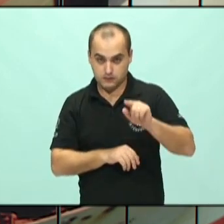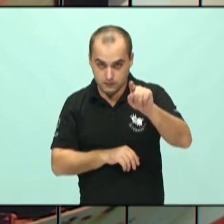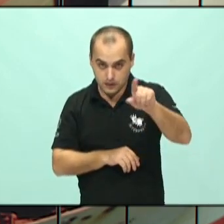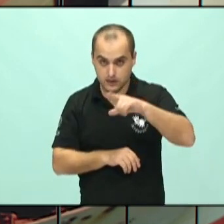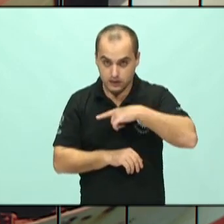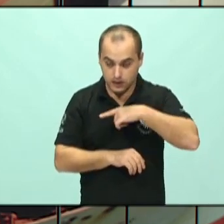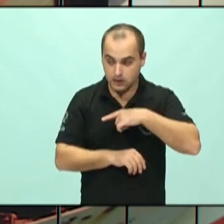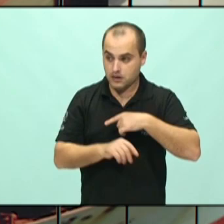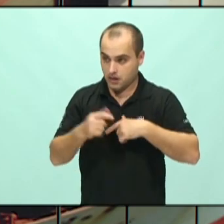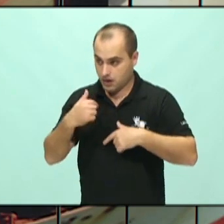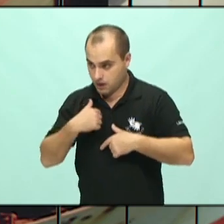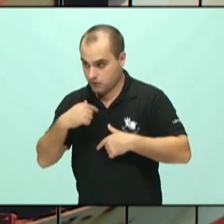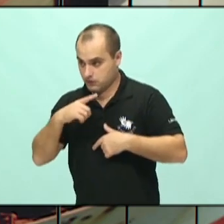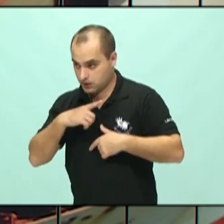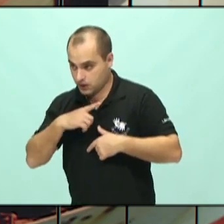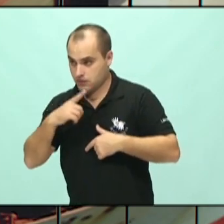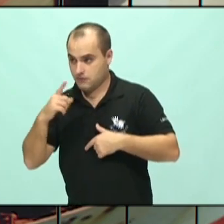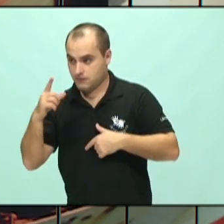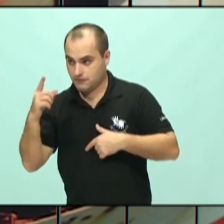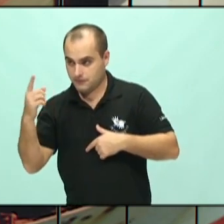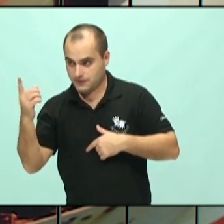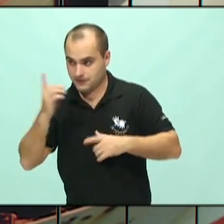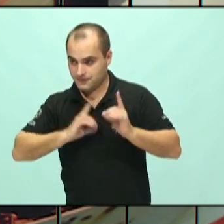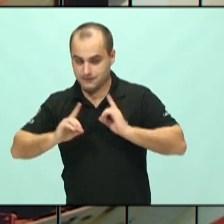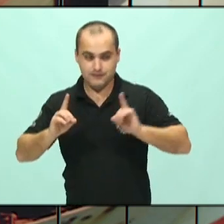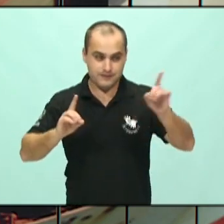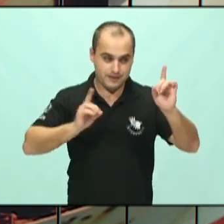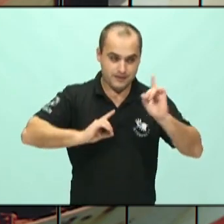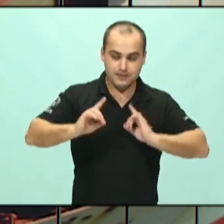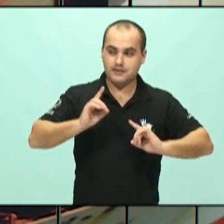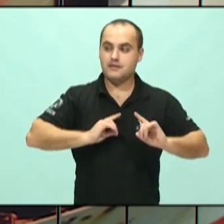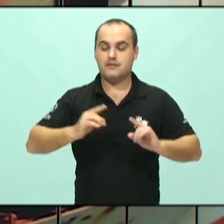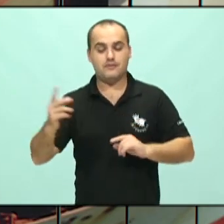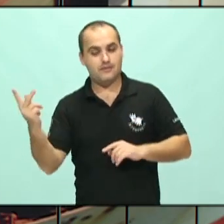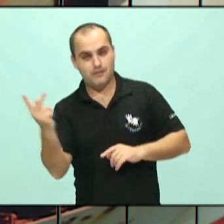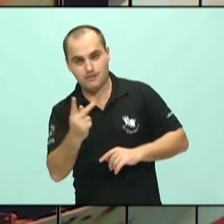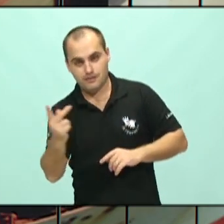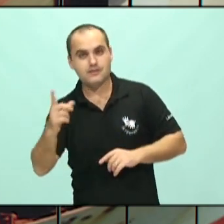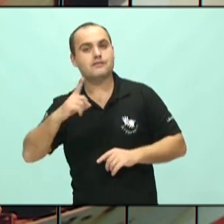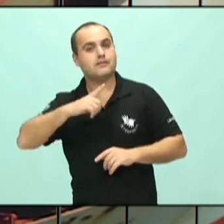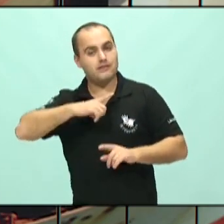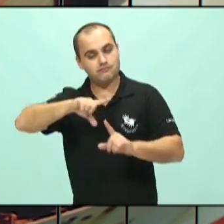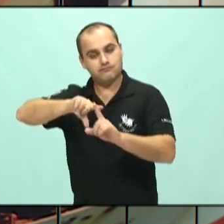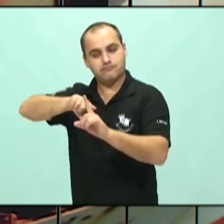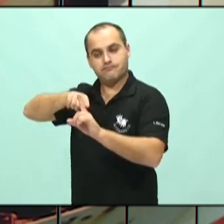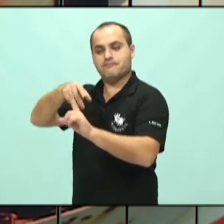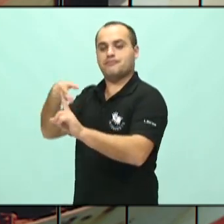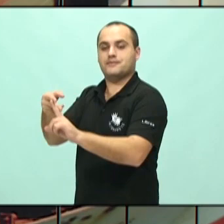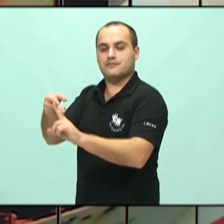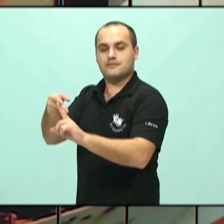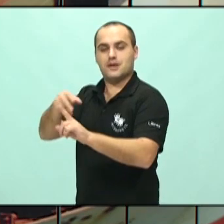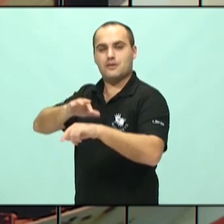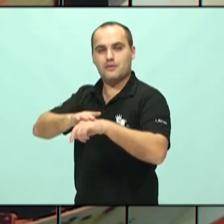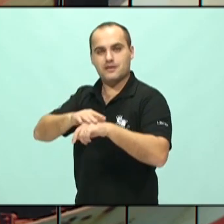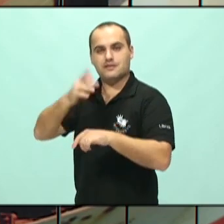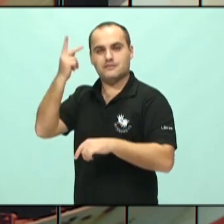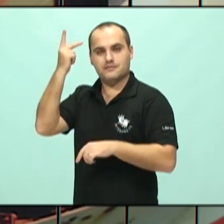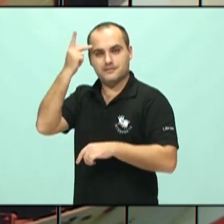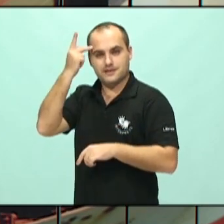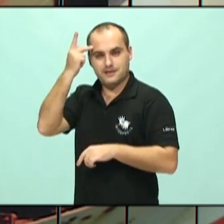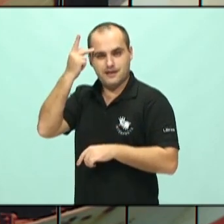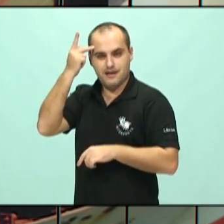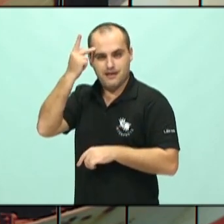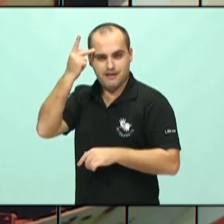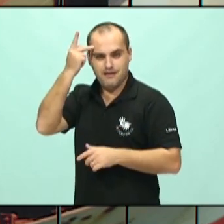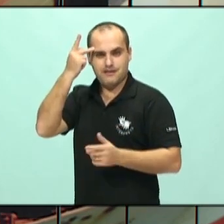se comunica, eu tenho muito mais chances, dobra a chance de eu ter doenças psiquiátricas, autoimunes,